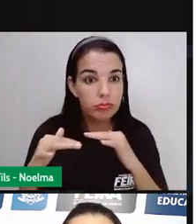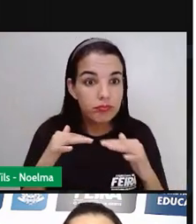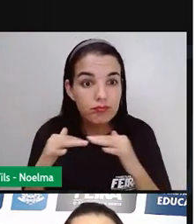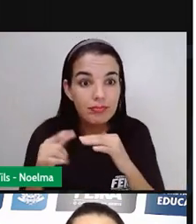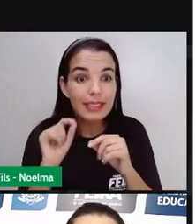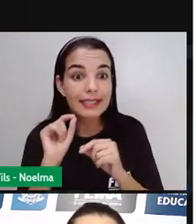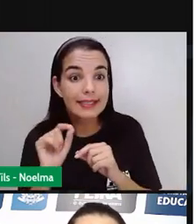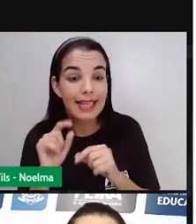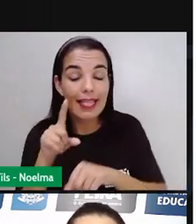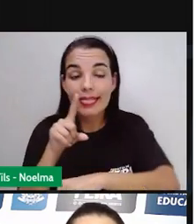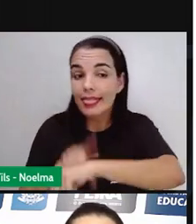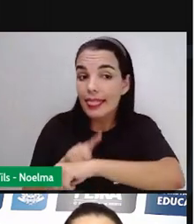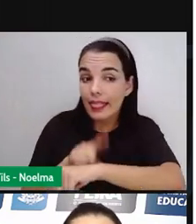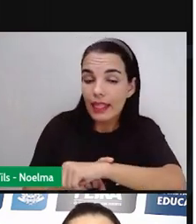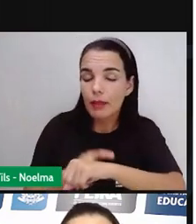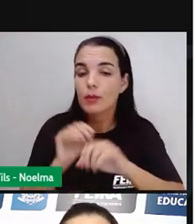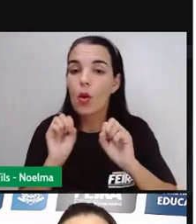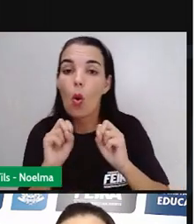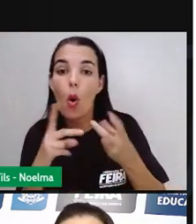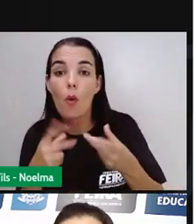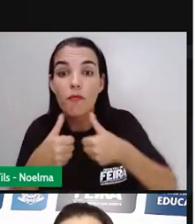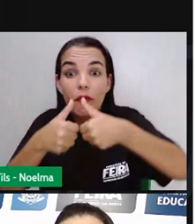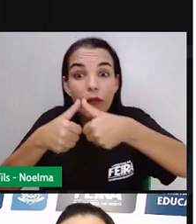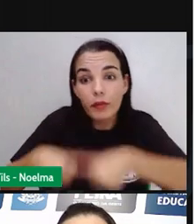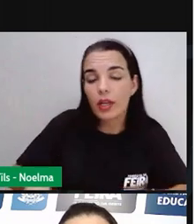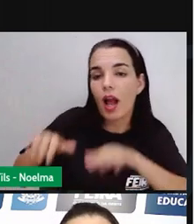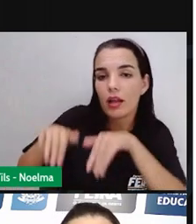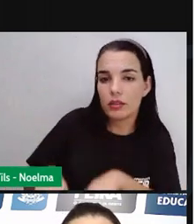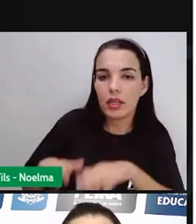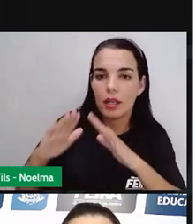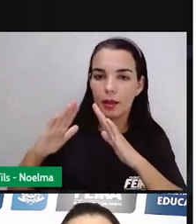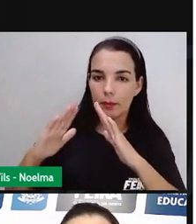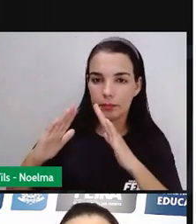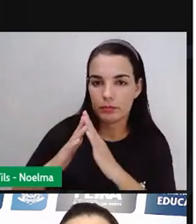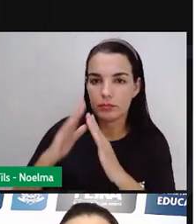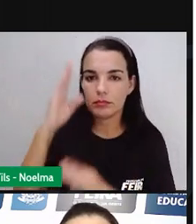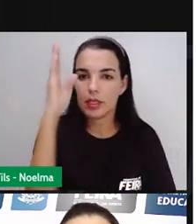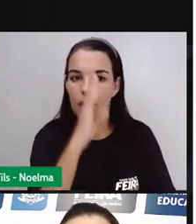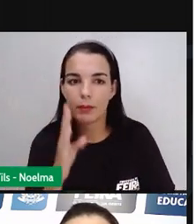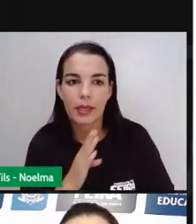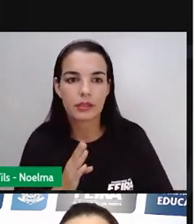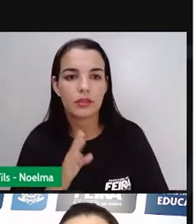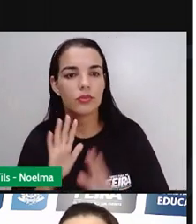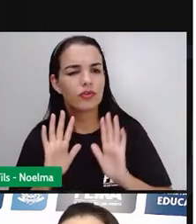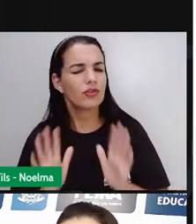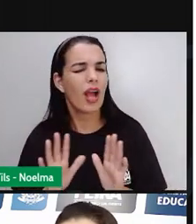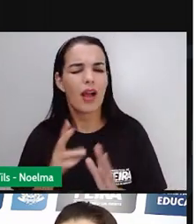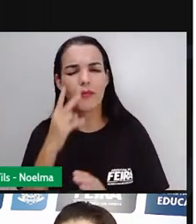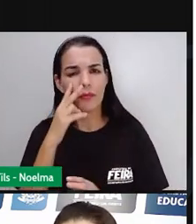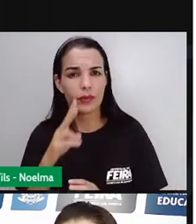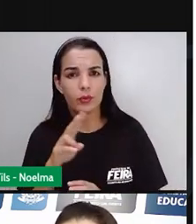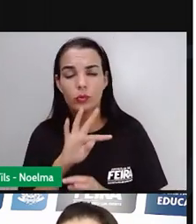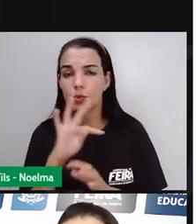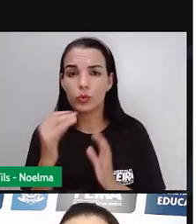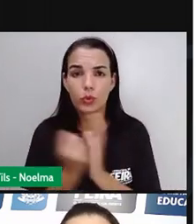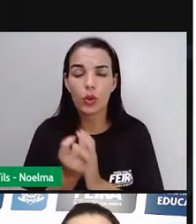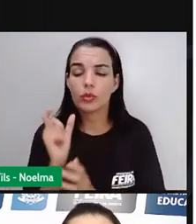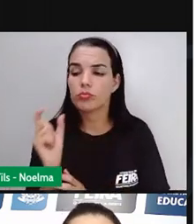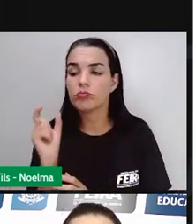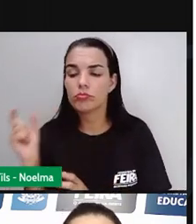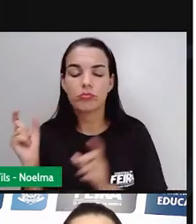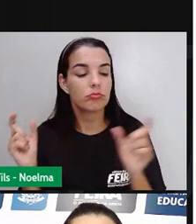de forma temporária ou permanente. A gente já viu sobre isso. Imigração e imigração e imigração são diferentes.